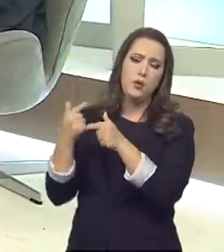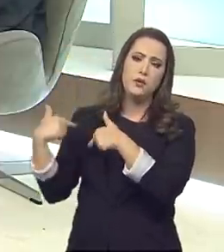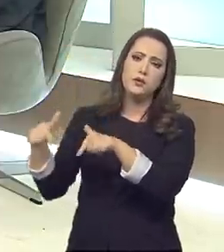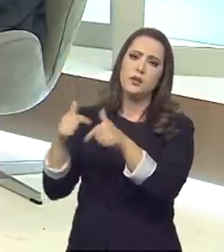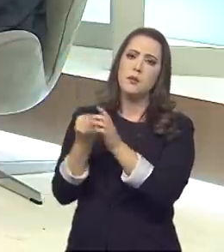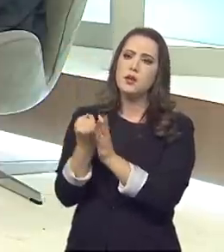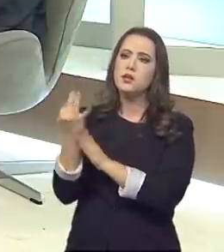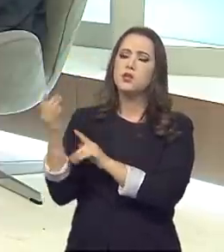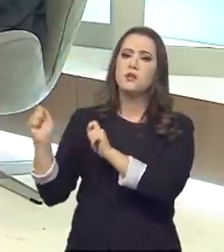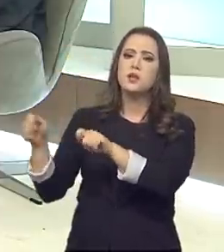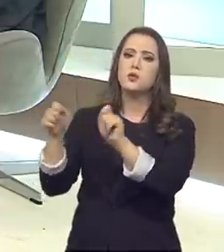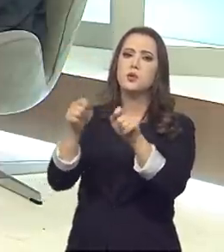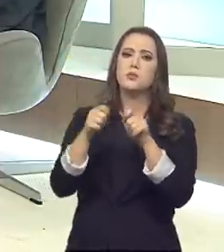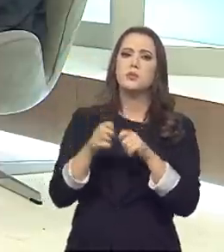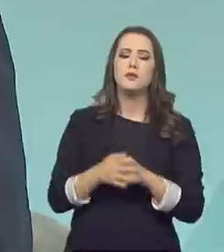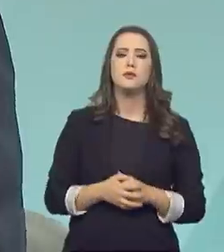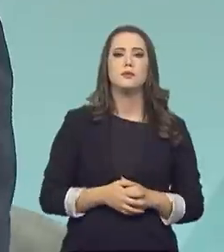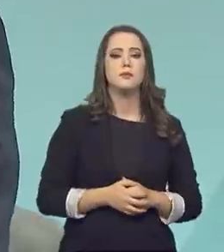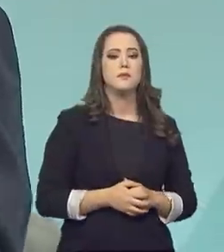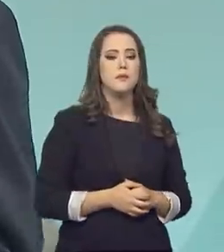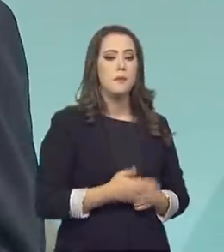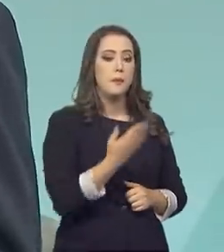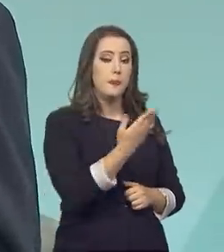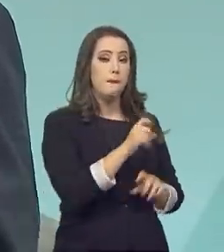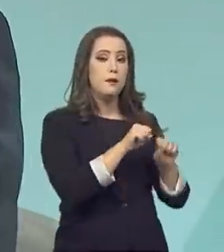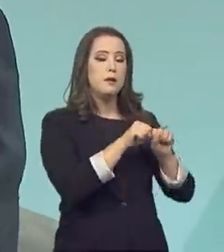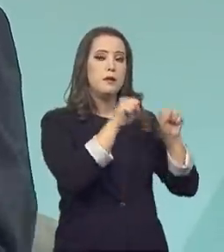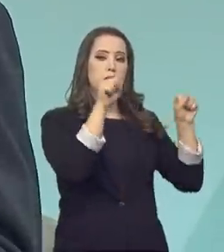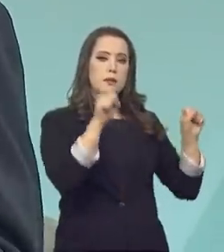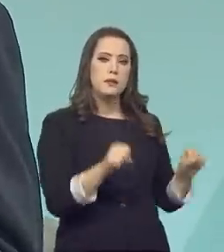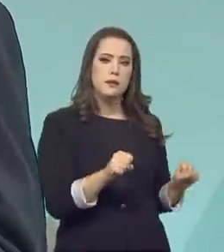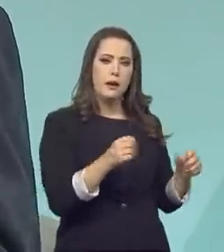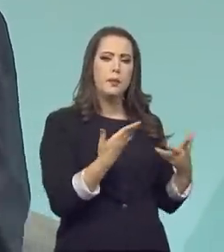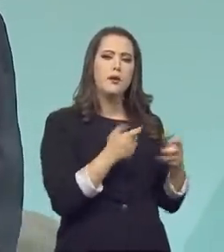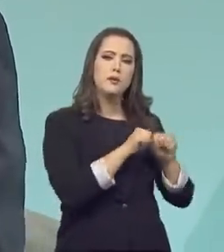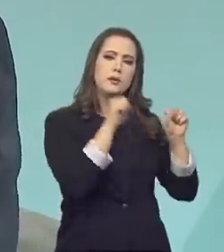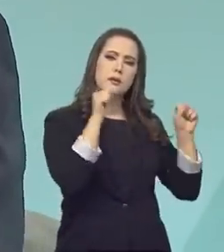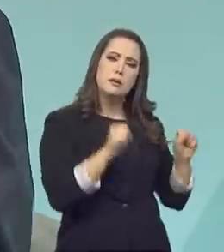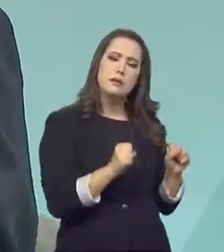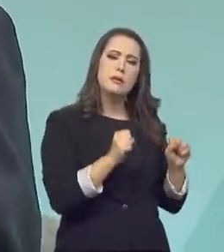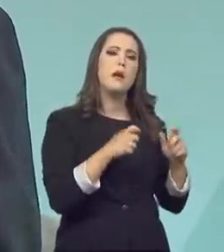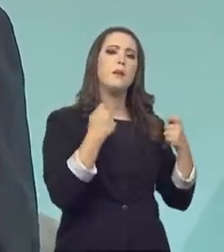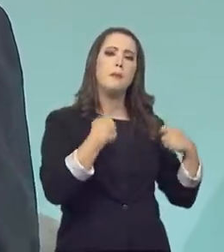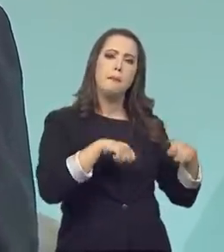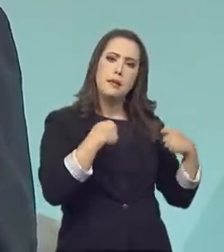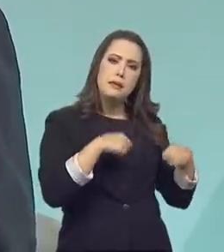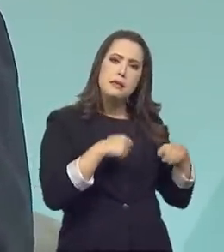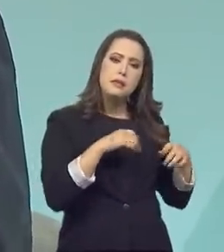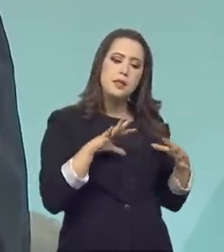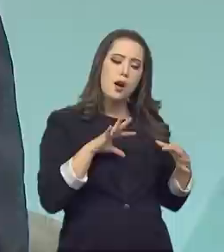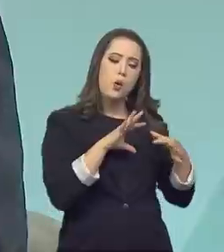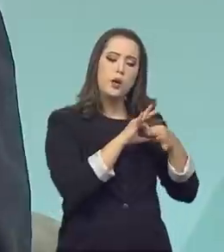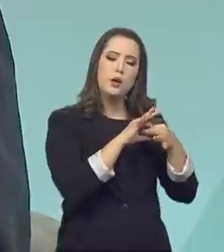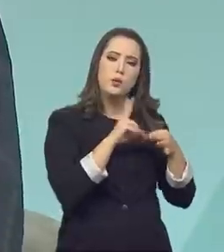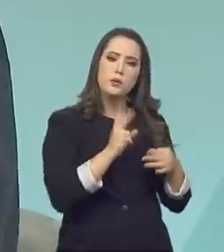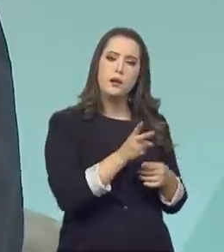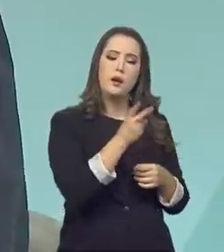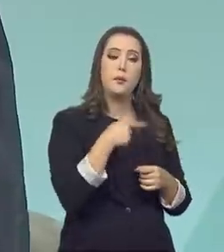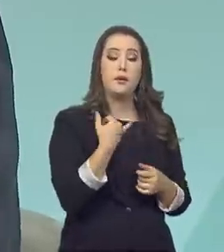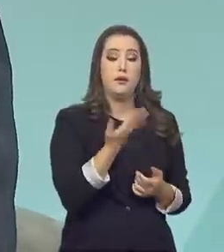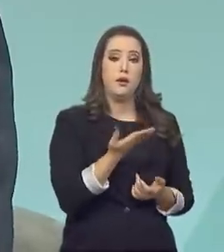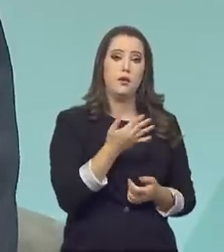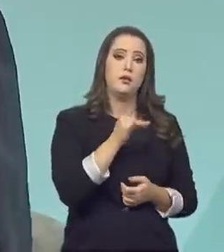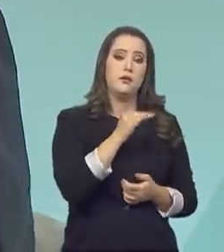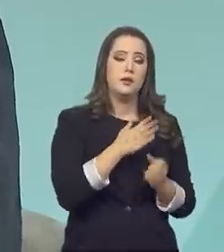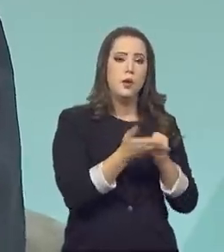essas diferentes funções, presidente. Isso aí é um sistema. E como um sistema, as partes têm que funcionar de forma integrada. Então, se você